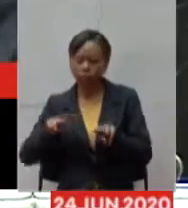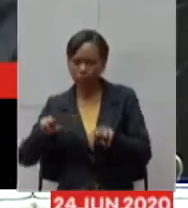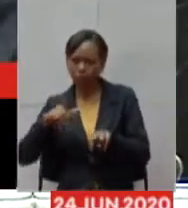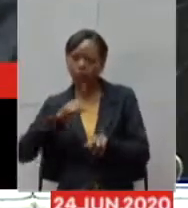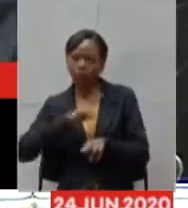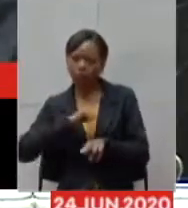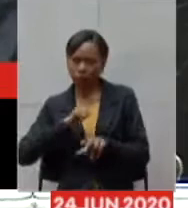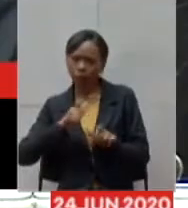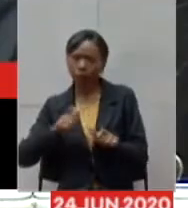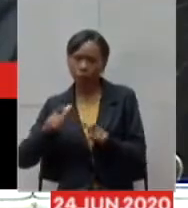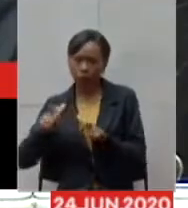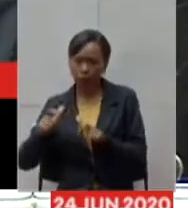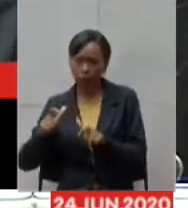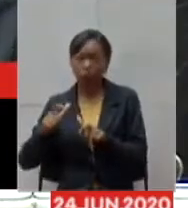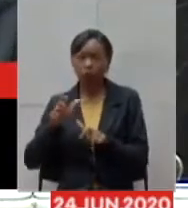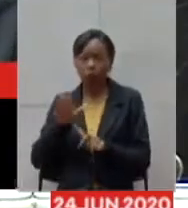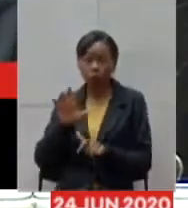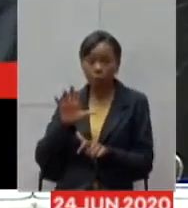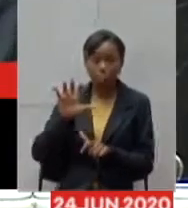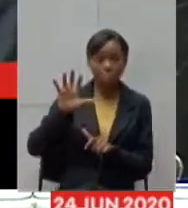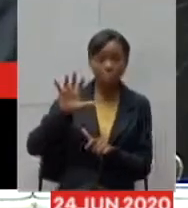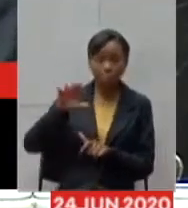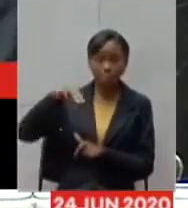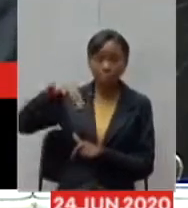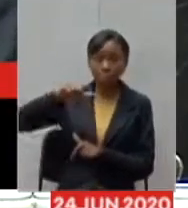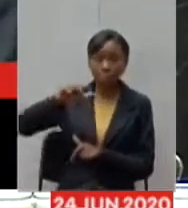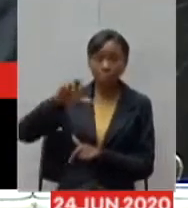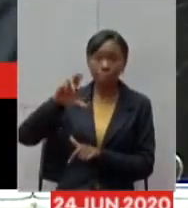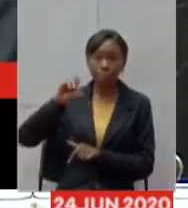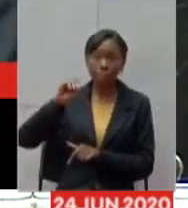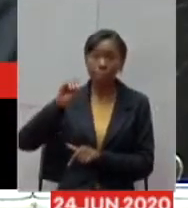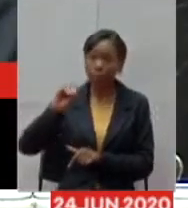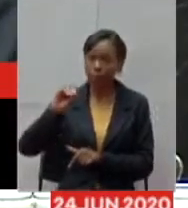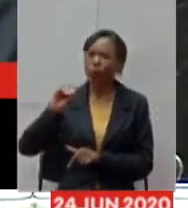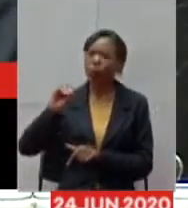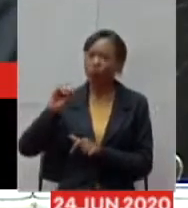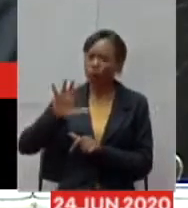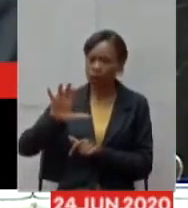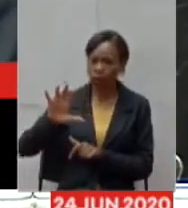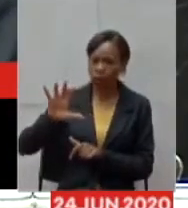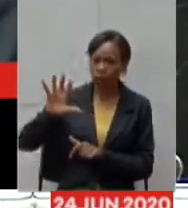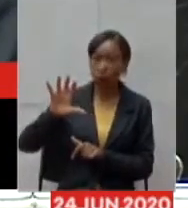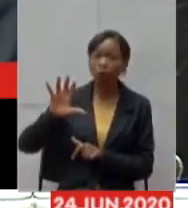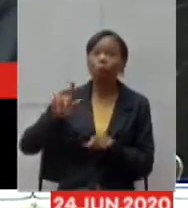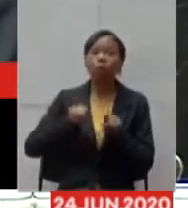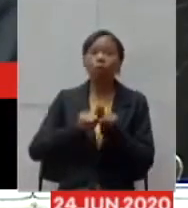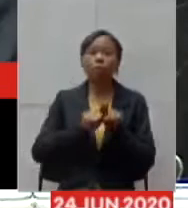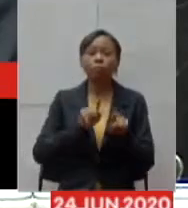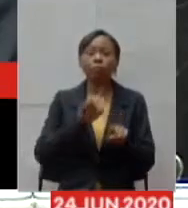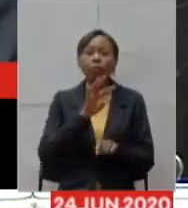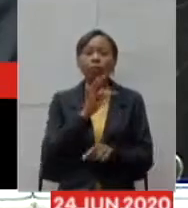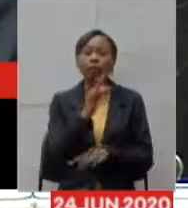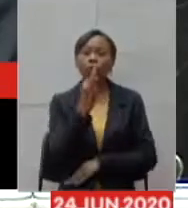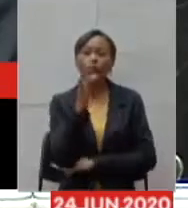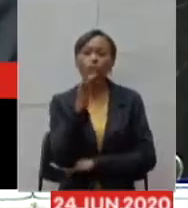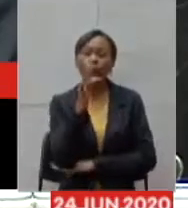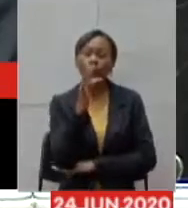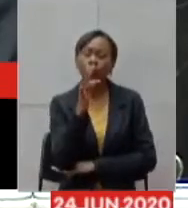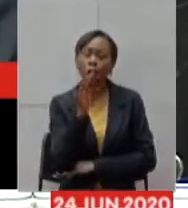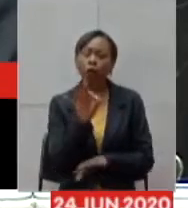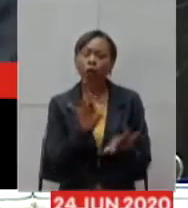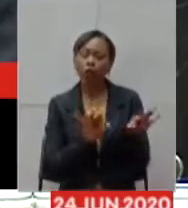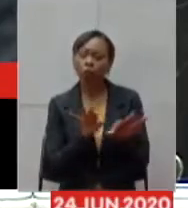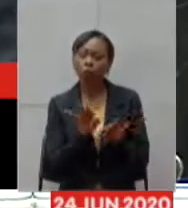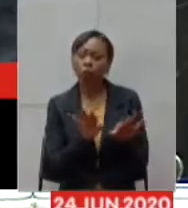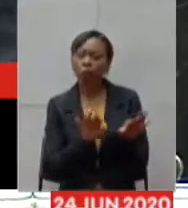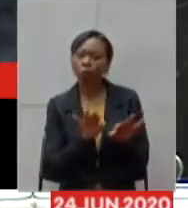e temos priorização de ocupação de leitos Timóteo está preparando abertura de leitos de terapia